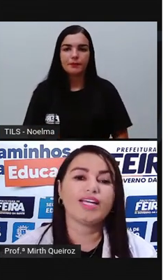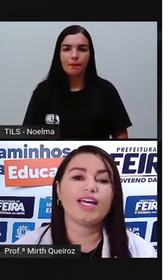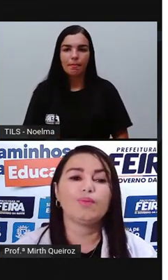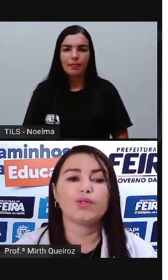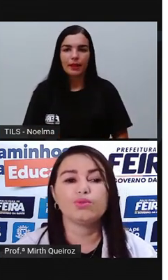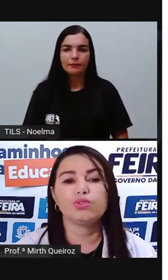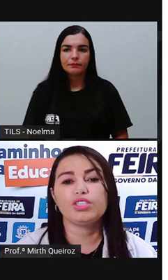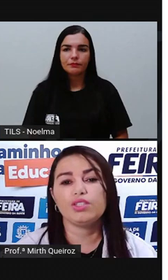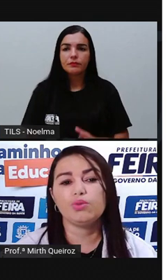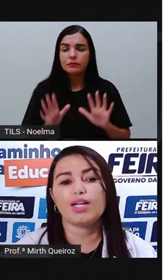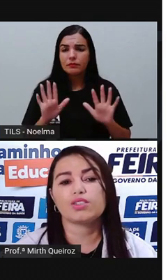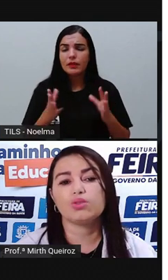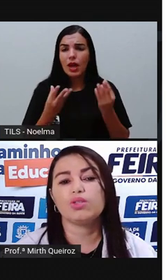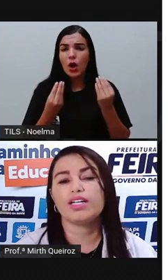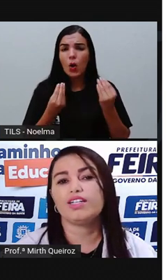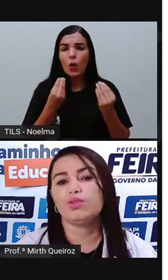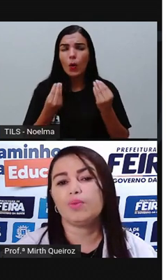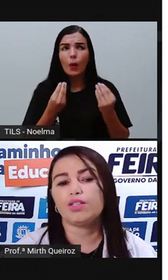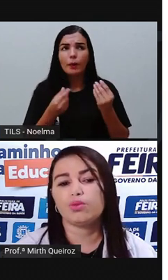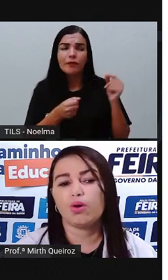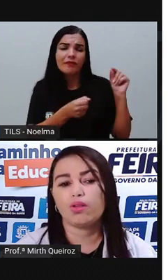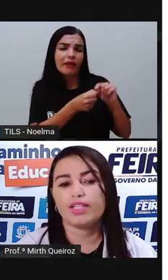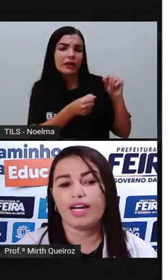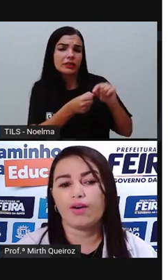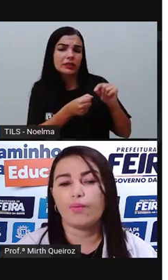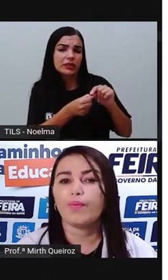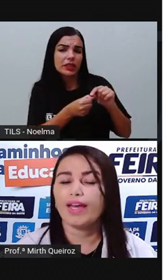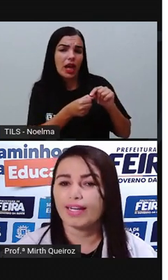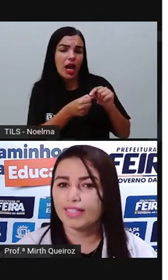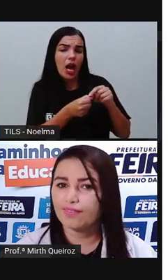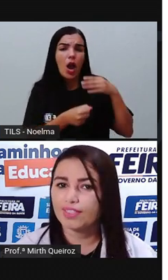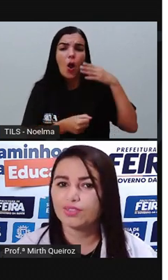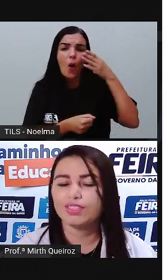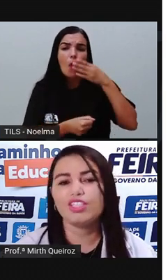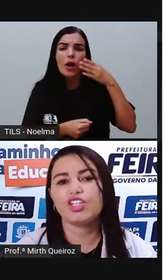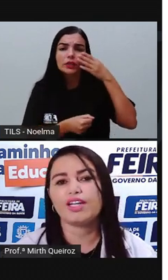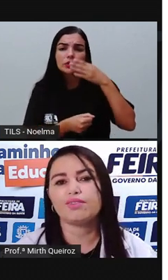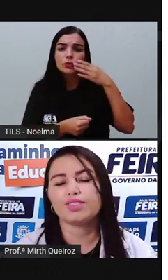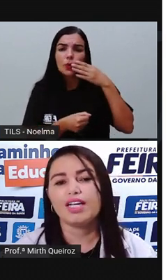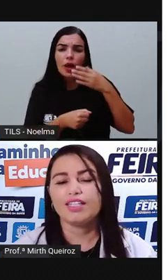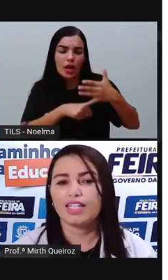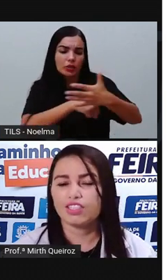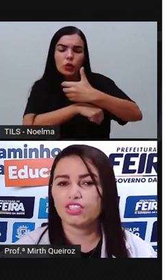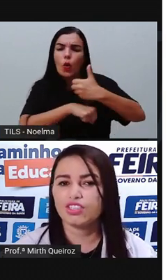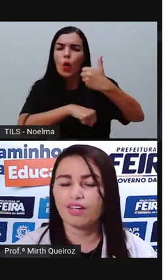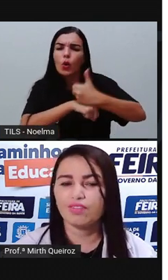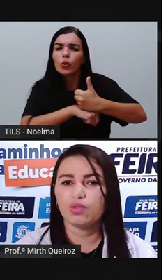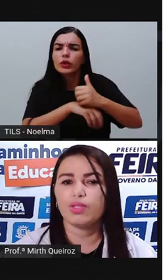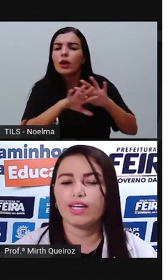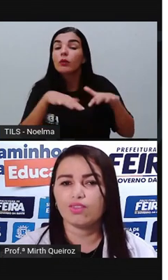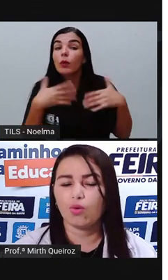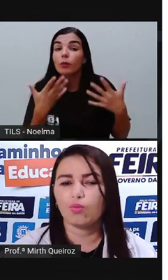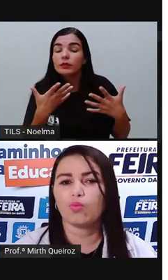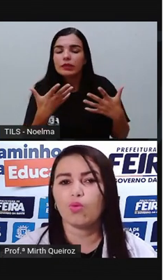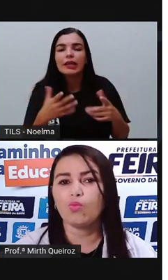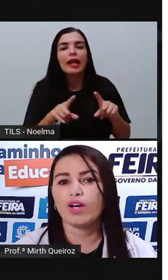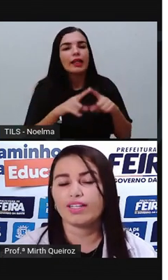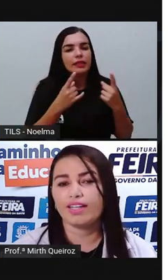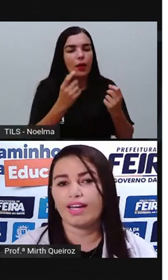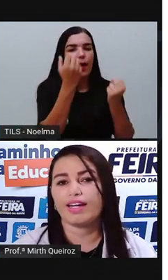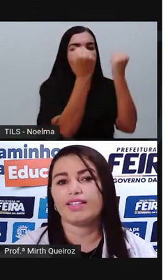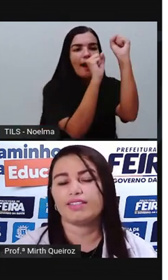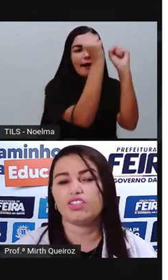Como é que era produzido o açúcar aí no período colonial? Era através dos engenhos. E a gente já viu, né? Como